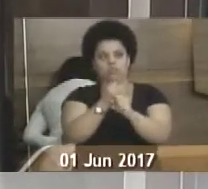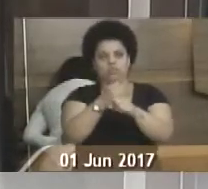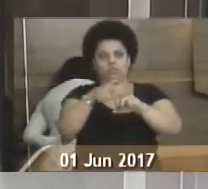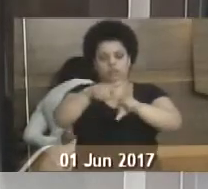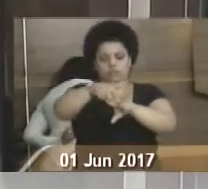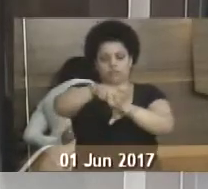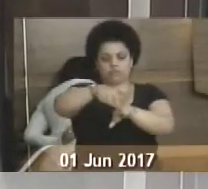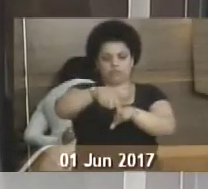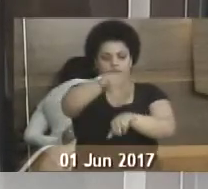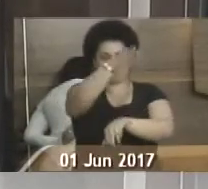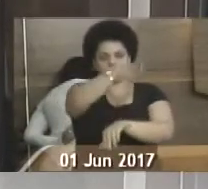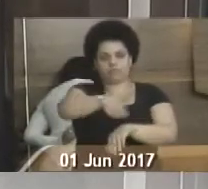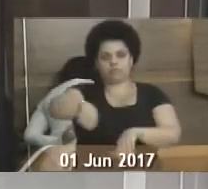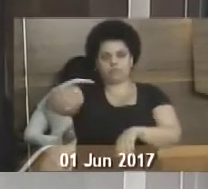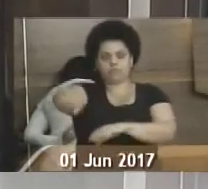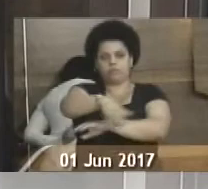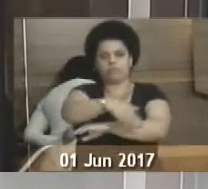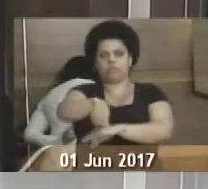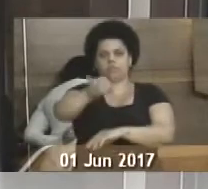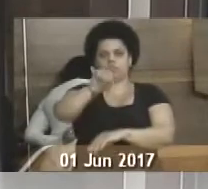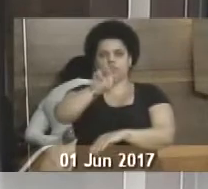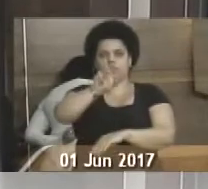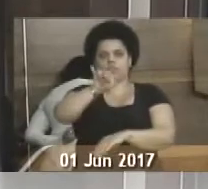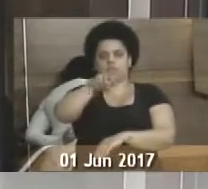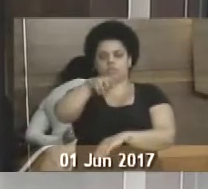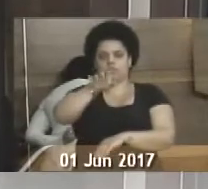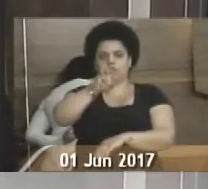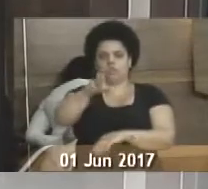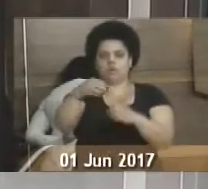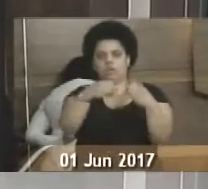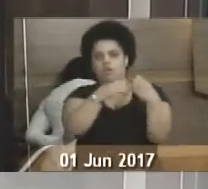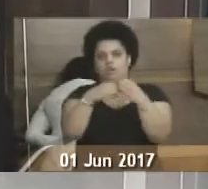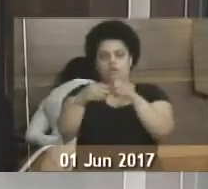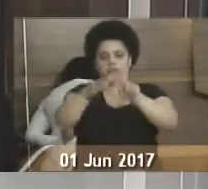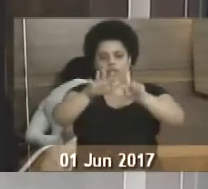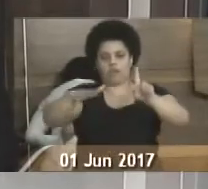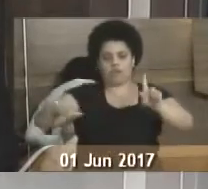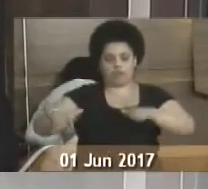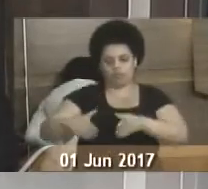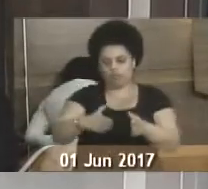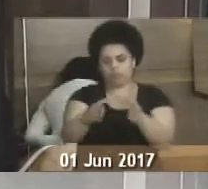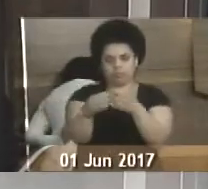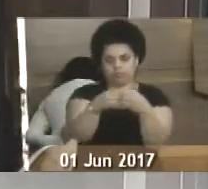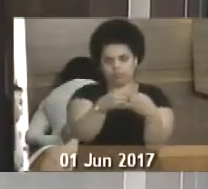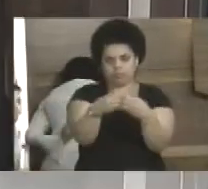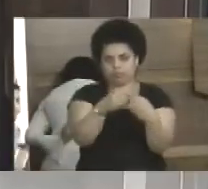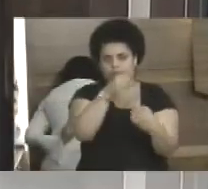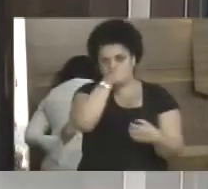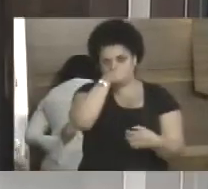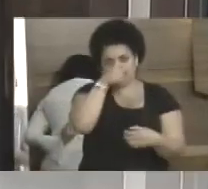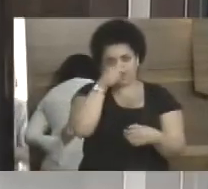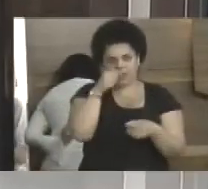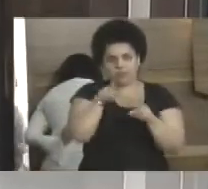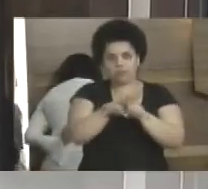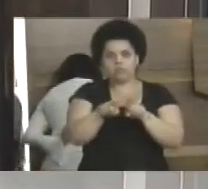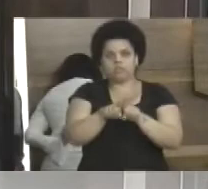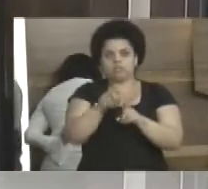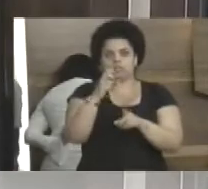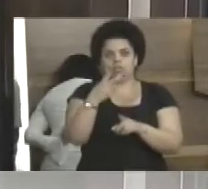pista de skate na rua Irineu Marconi, próximo ao rio Garatucaya, no bairro Garatucaya. Indicação